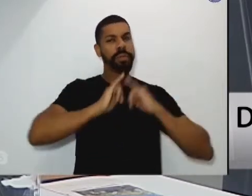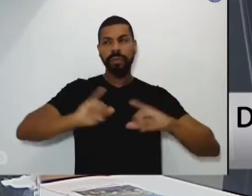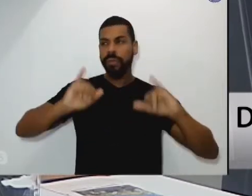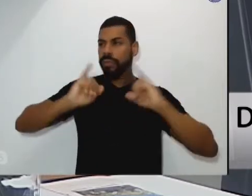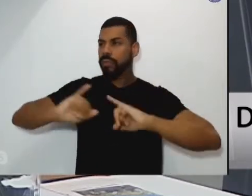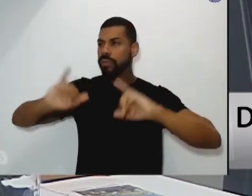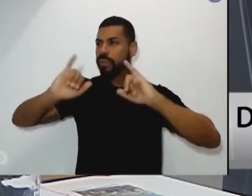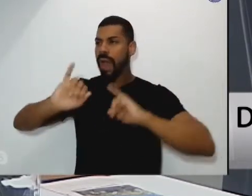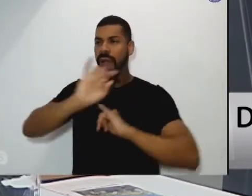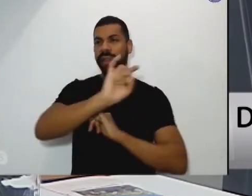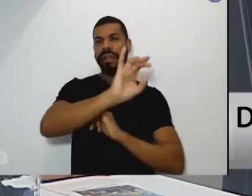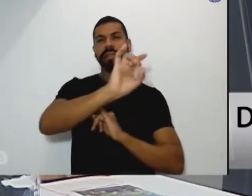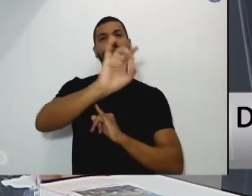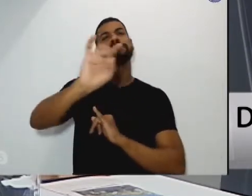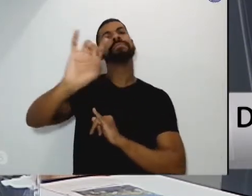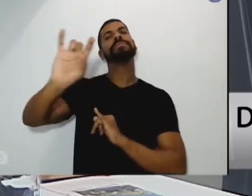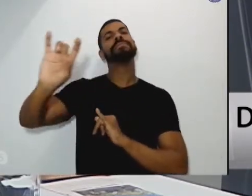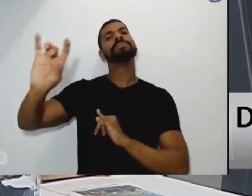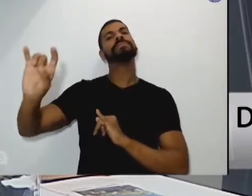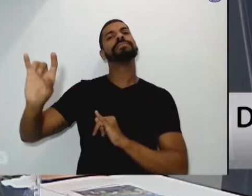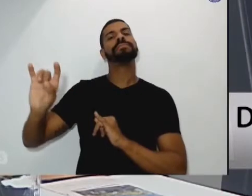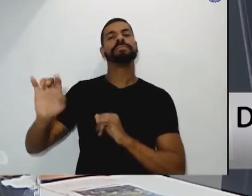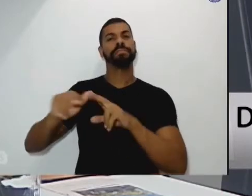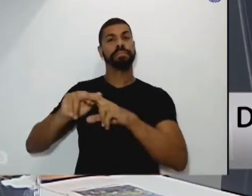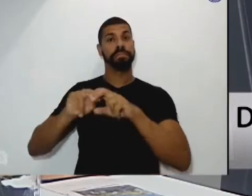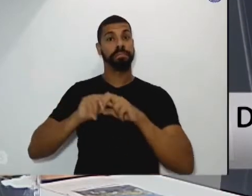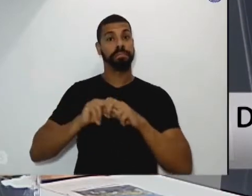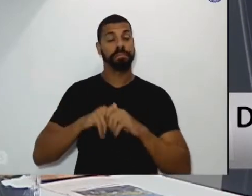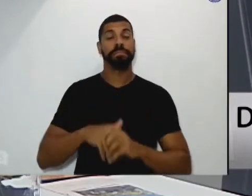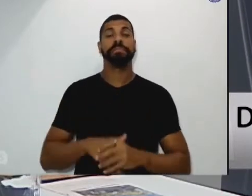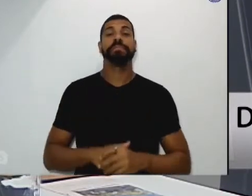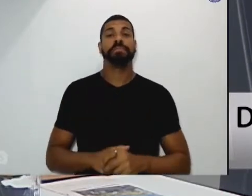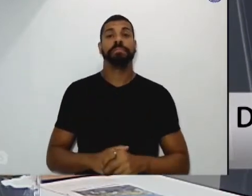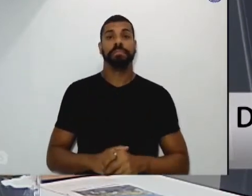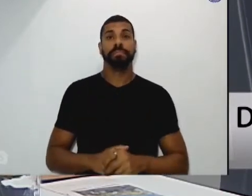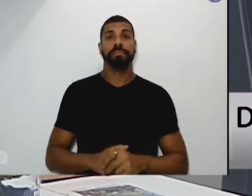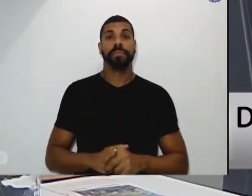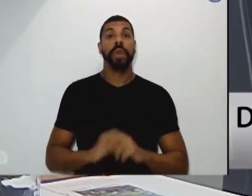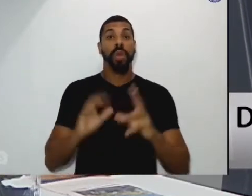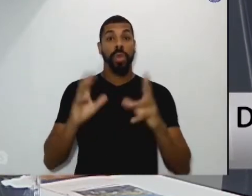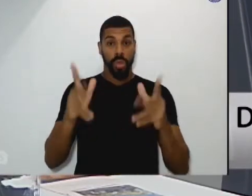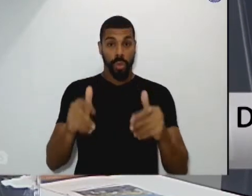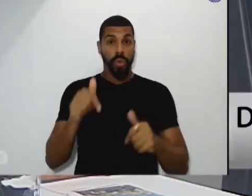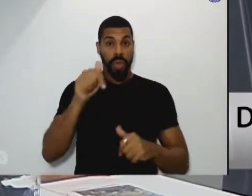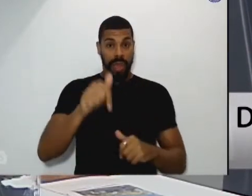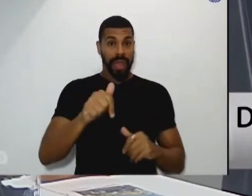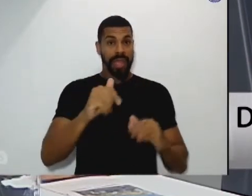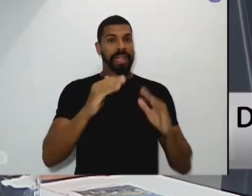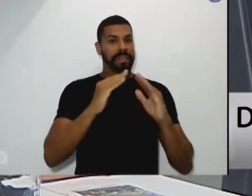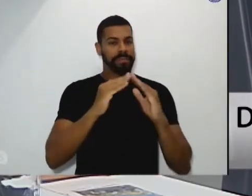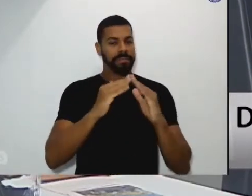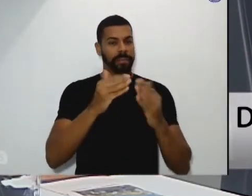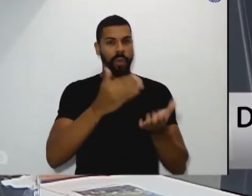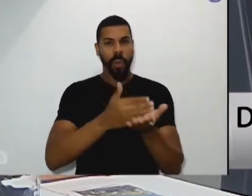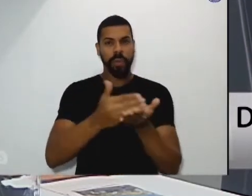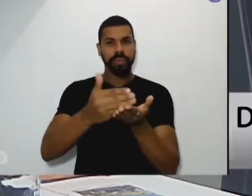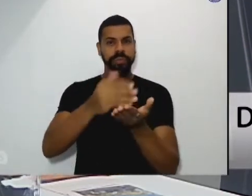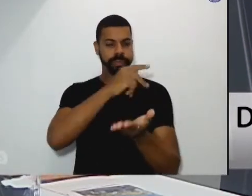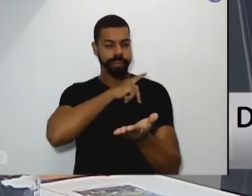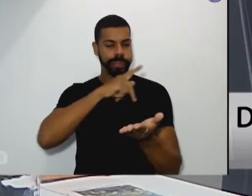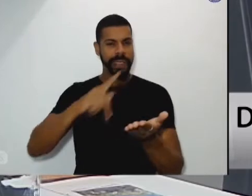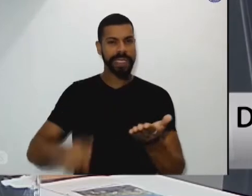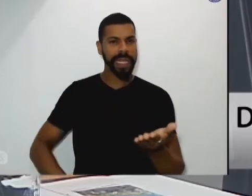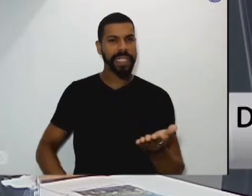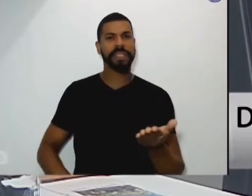cada um portanto a todos desta casa começando do presidente e a cada um